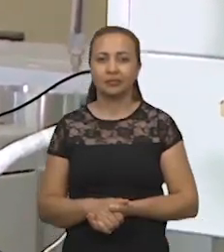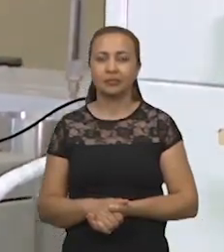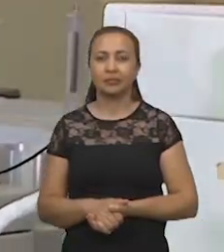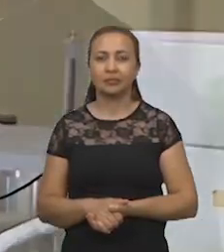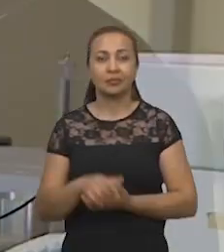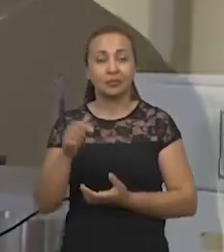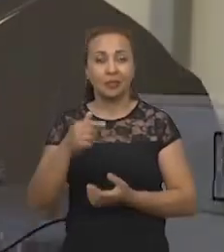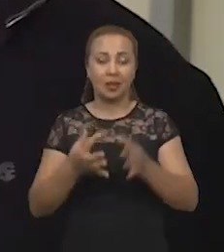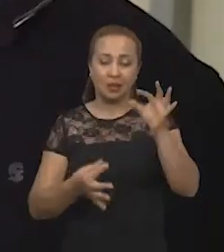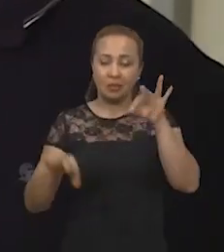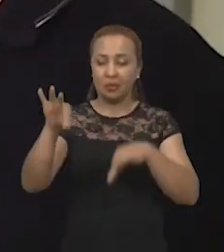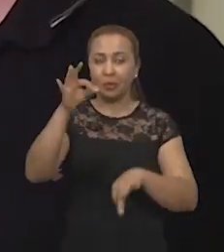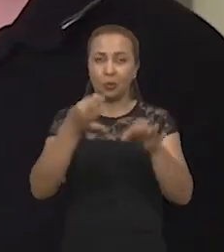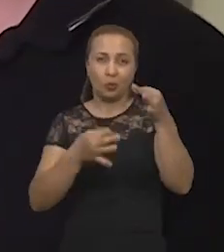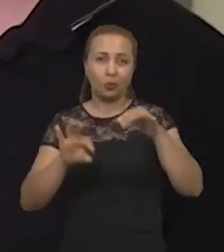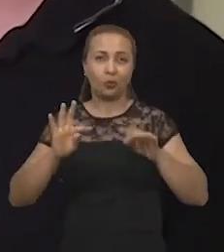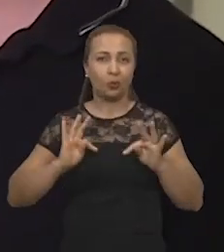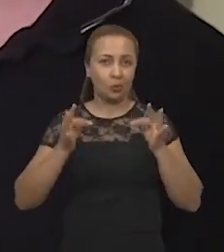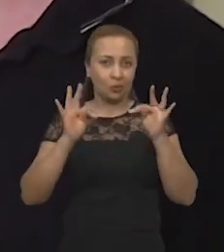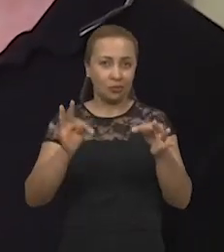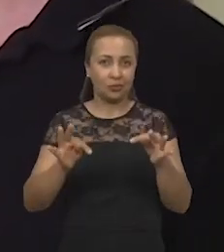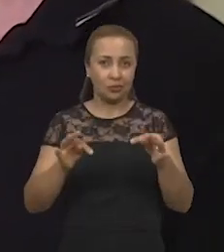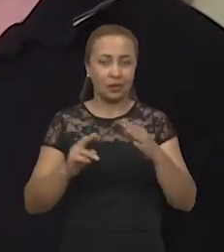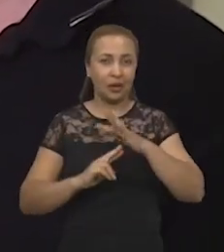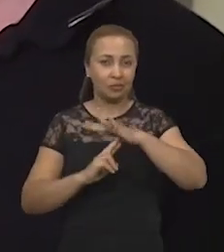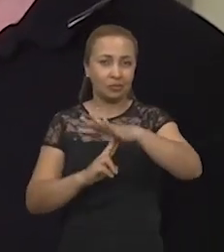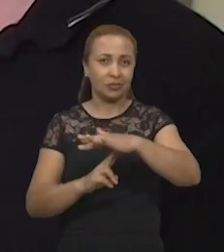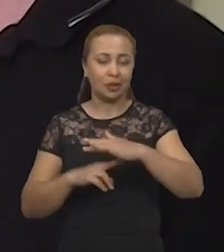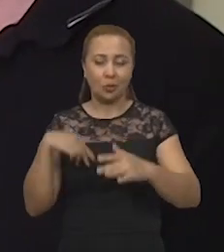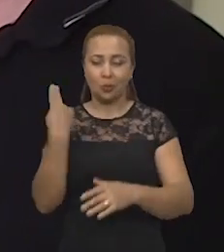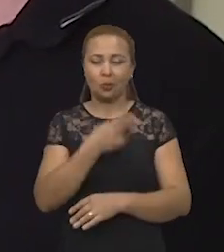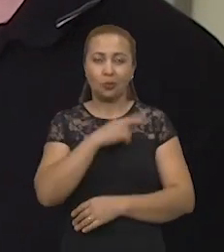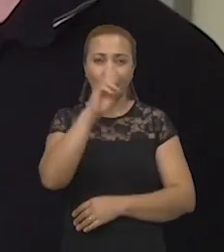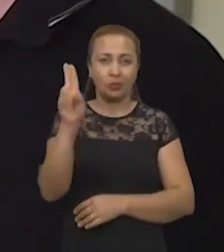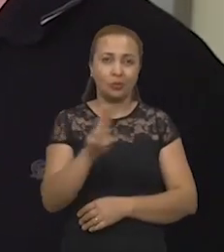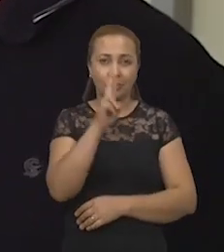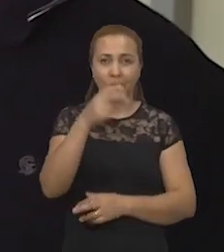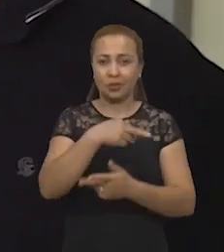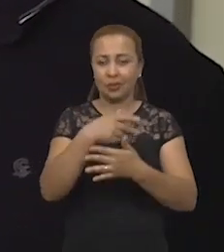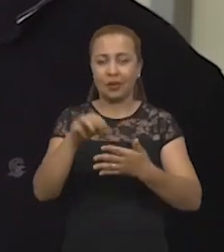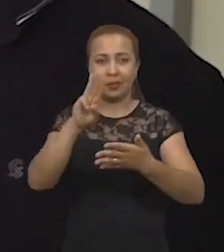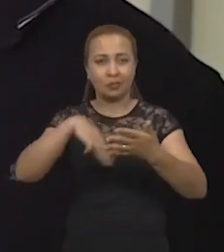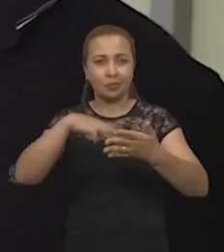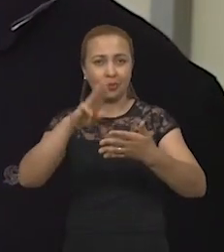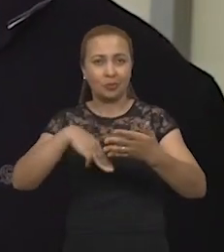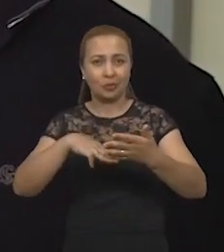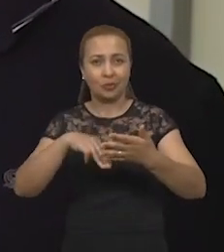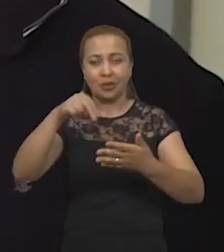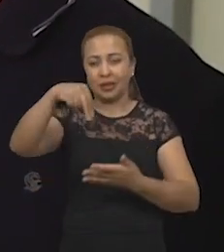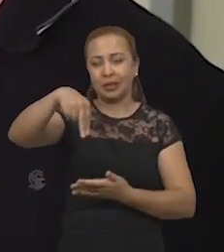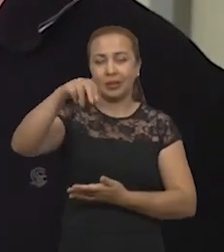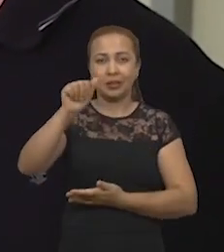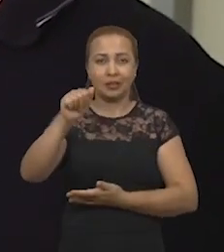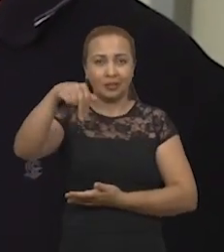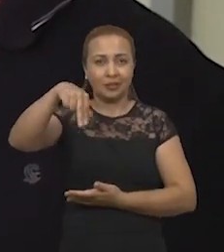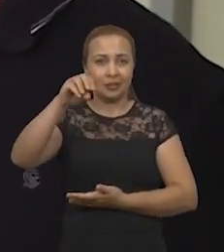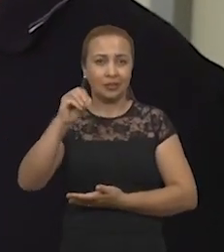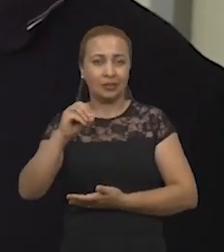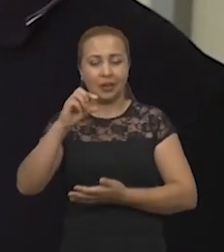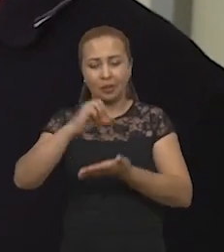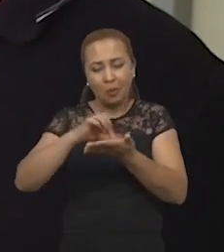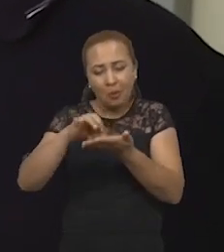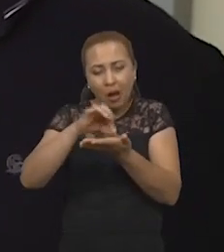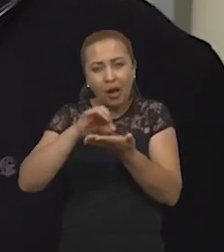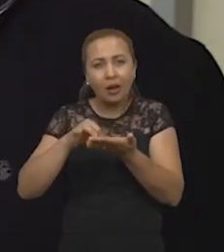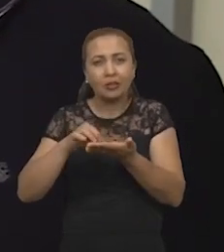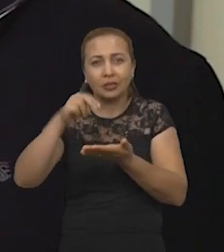Aqui no Laboratório de Tecnologia Ambiental, a gente usa vários métodos de obtenção de nanopartículas, nanopores,